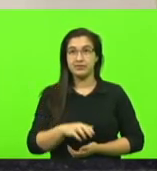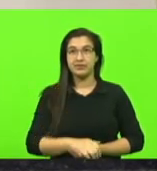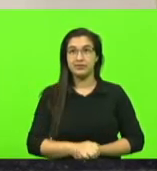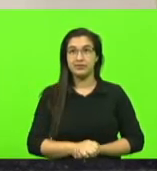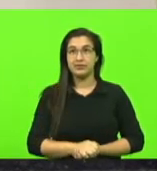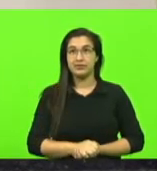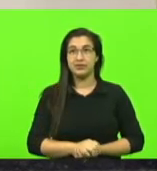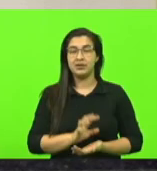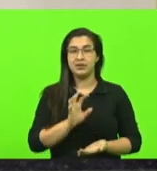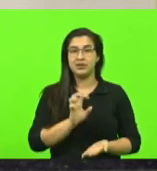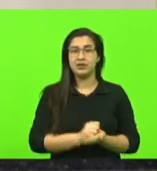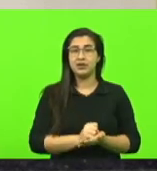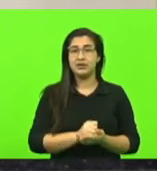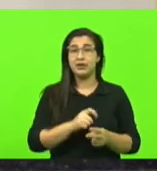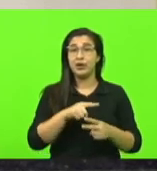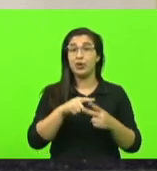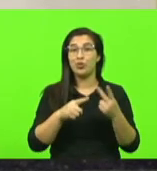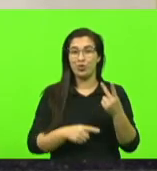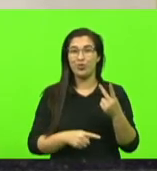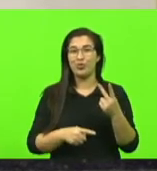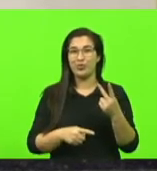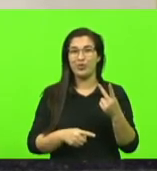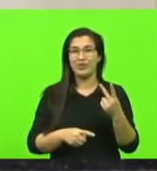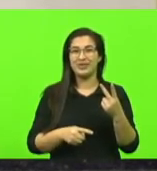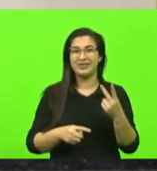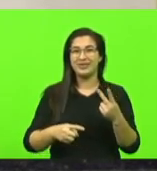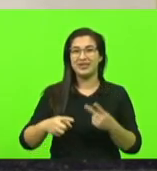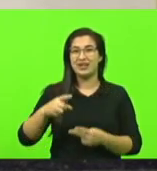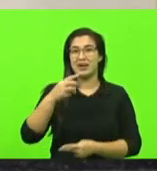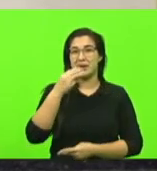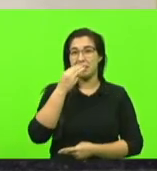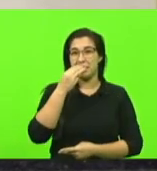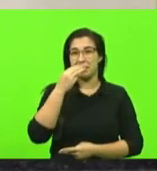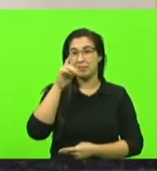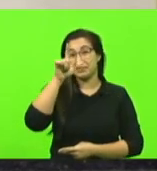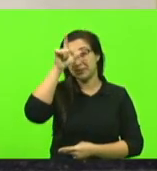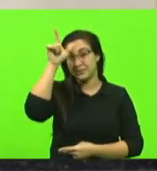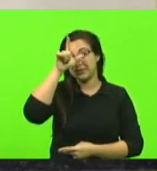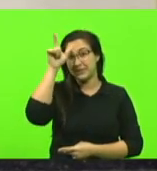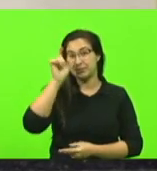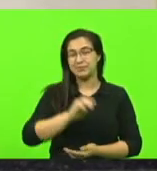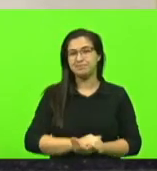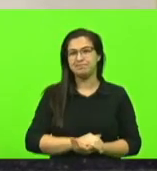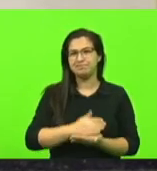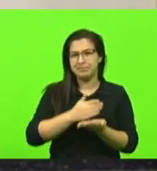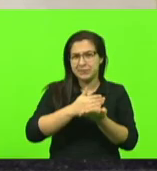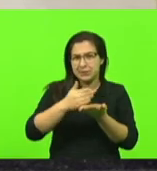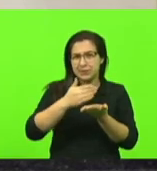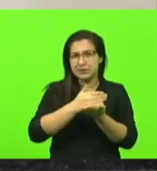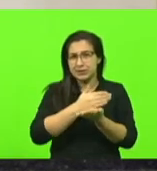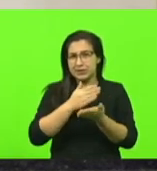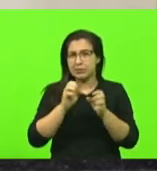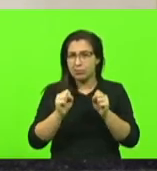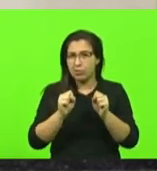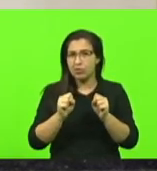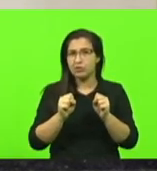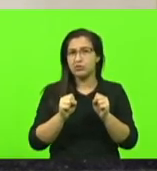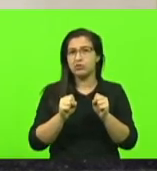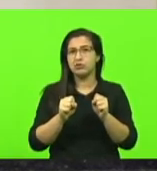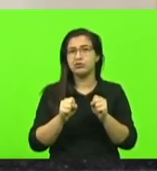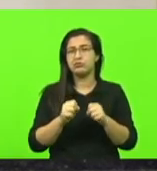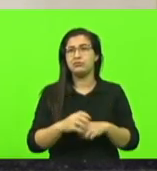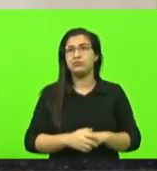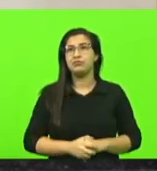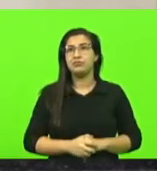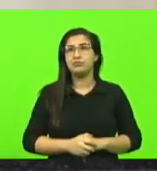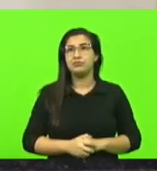escrevemos os dois o Maurício e o Lima desculpa Sargento Lima onde dividiu o tempo os dois deputados os